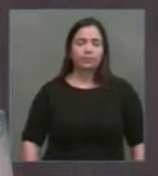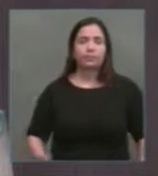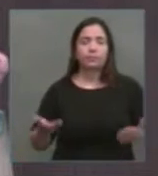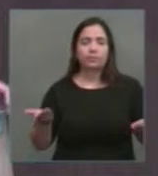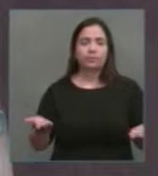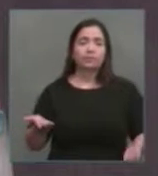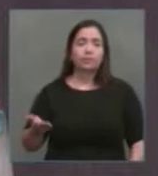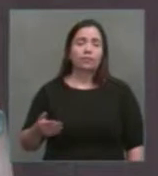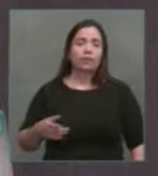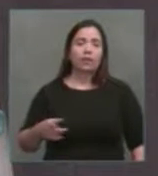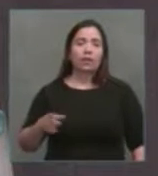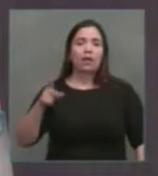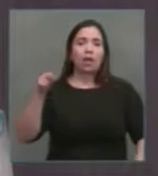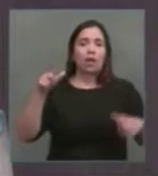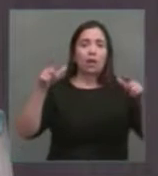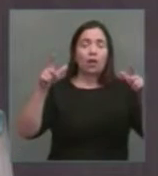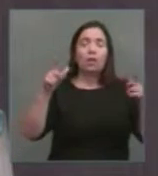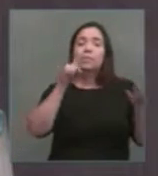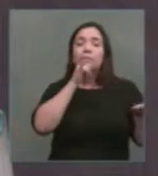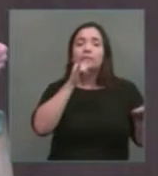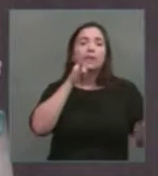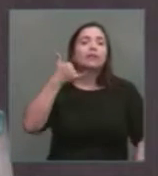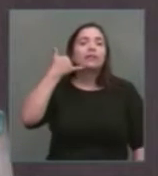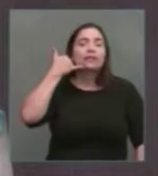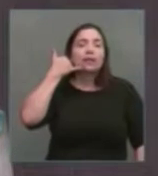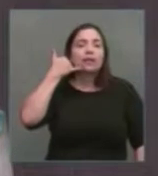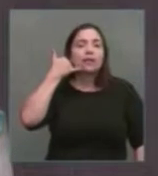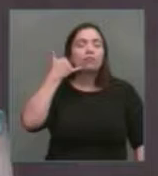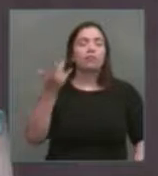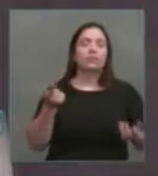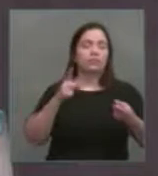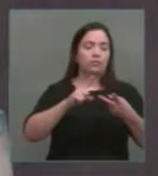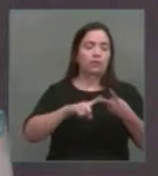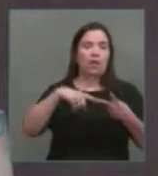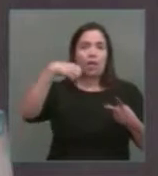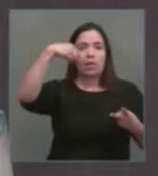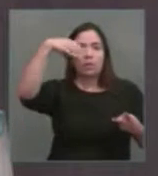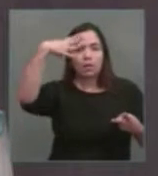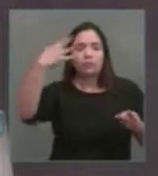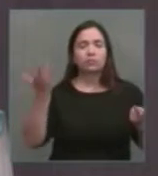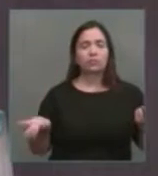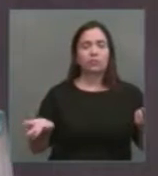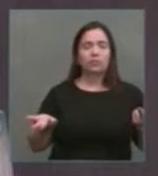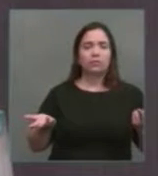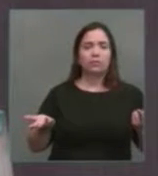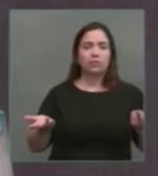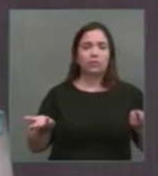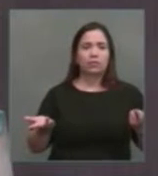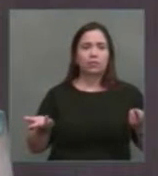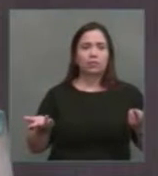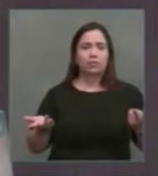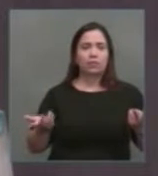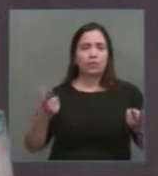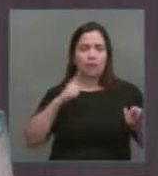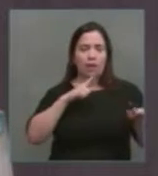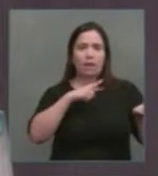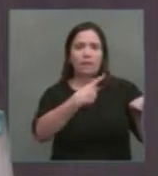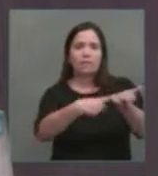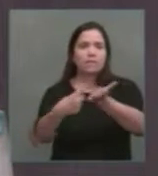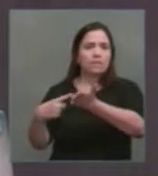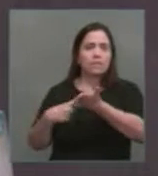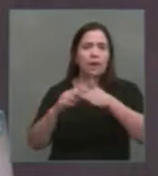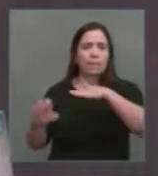por exemplo, do setor de telecomunicações? Ou um lockout do setor energético? Você tem, portanto, uma